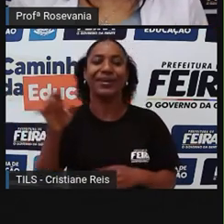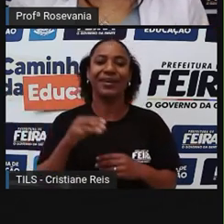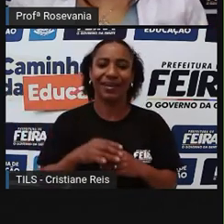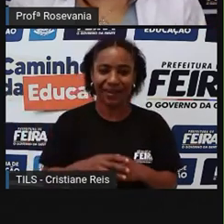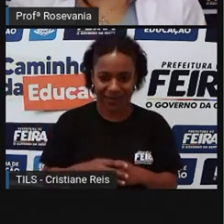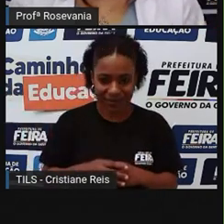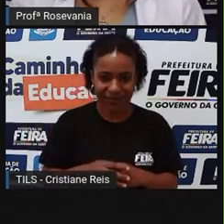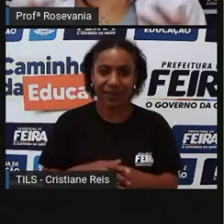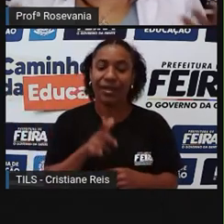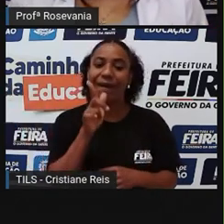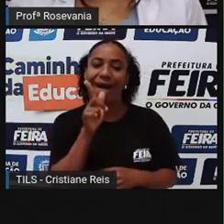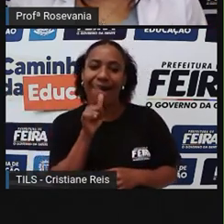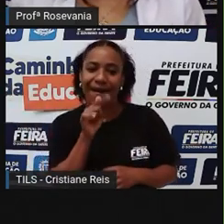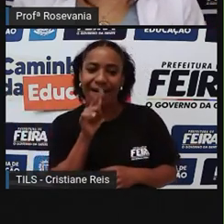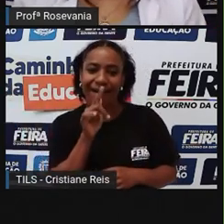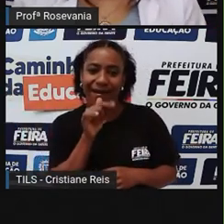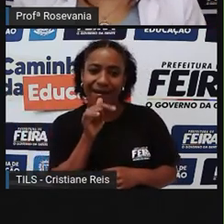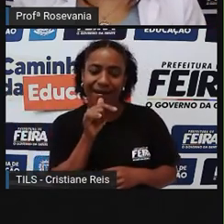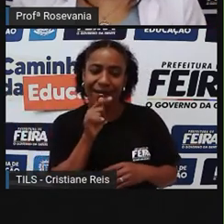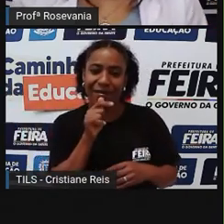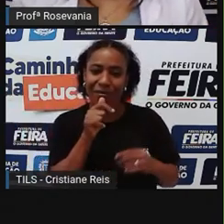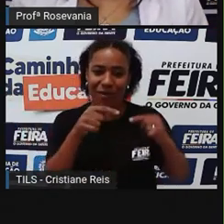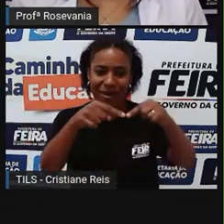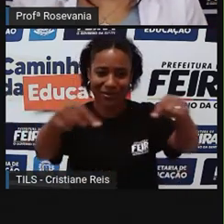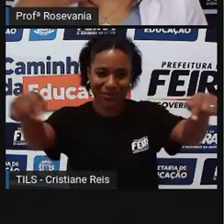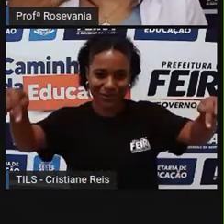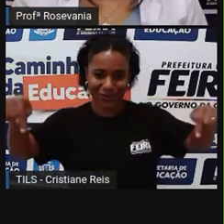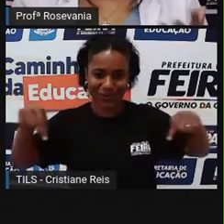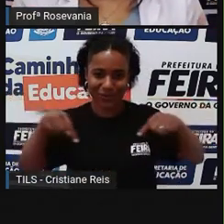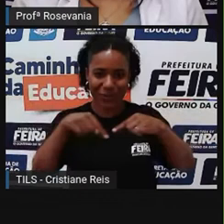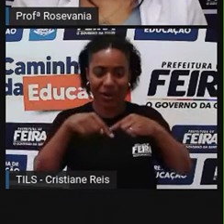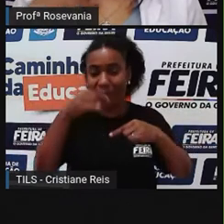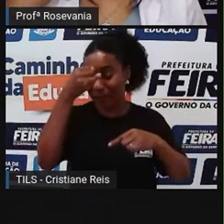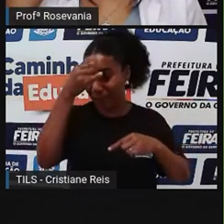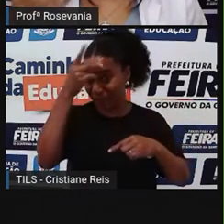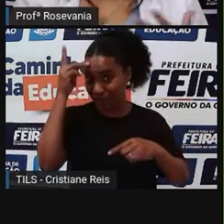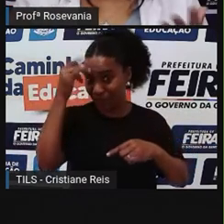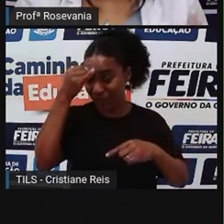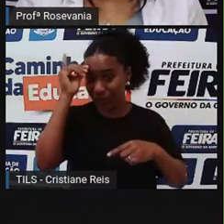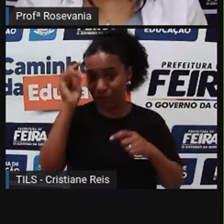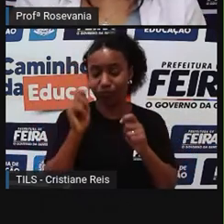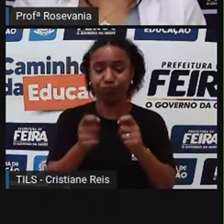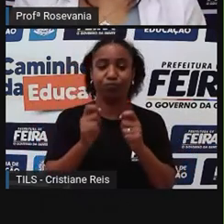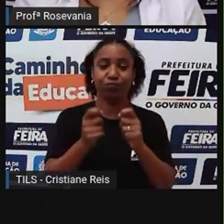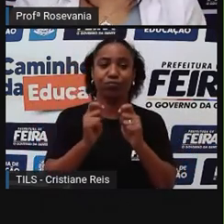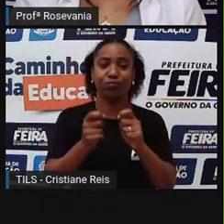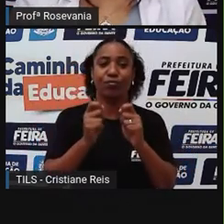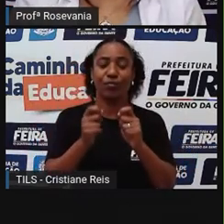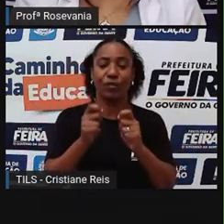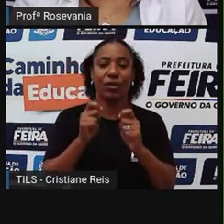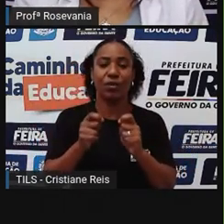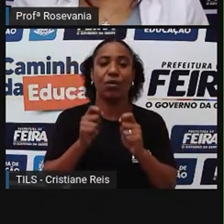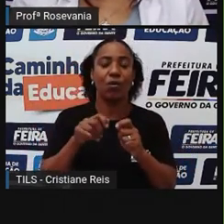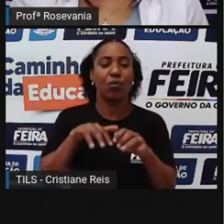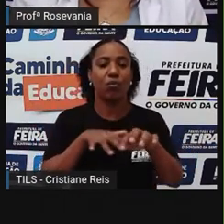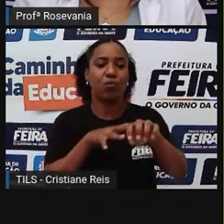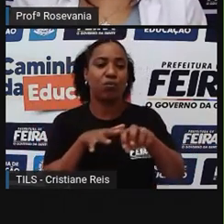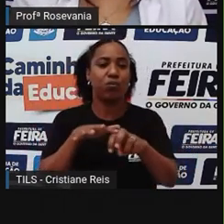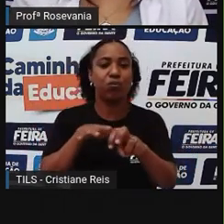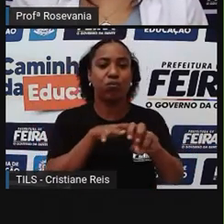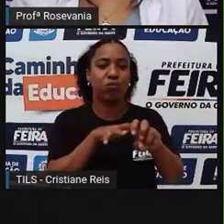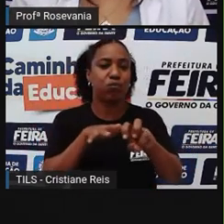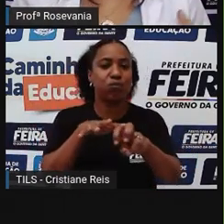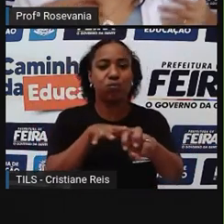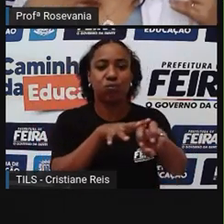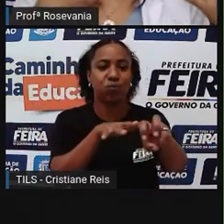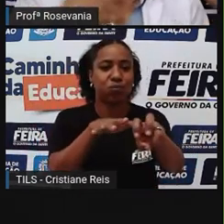parada para esses tropeiros, né, que acompanhavam, levavam essas mercadorias e também levavam esses, os vaqueiros, né, que